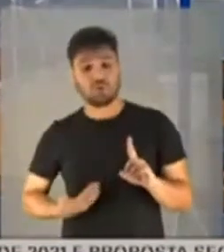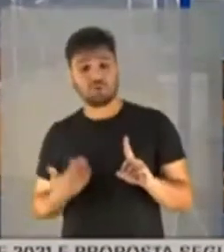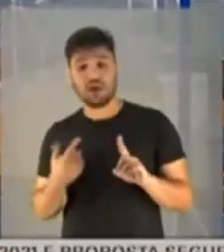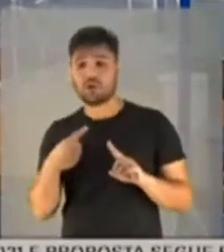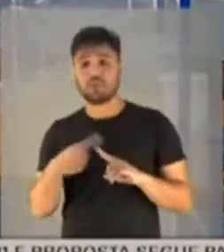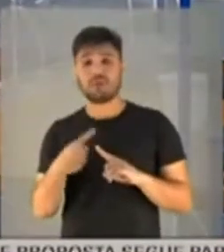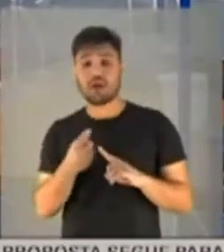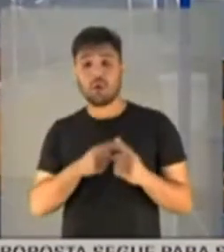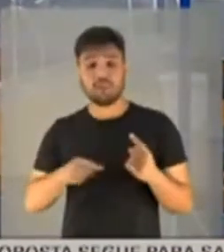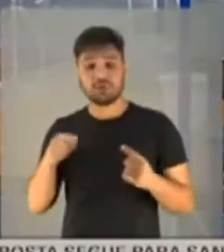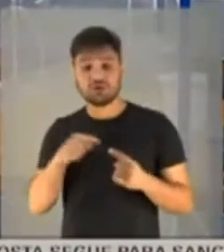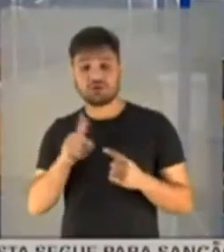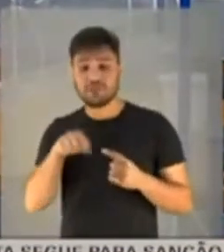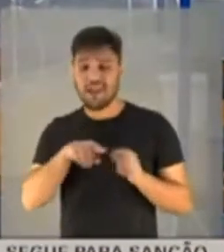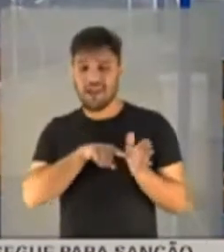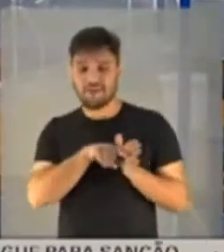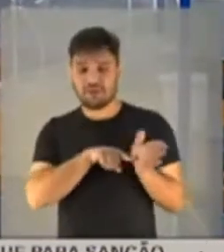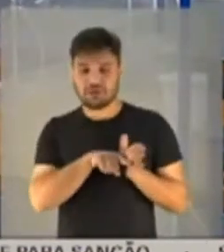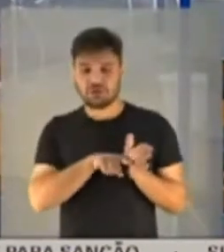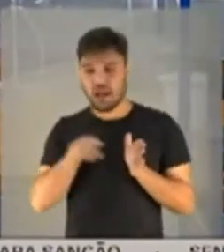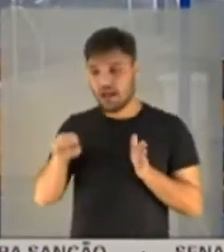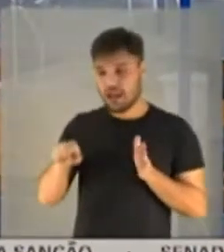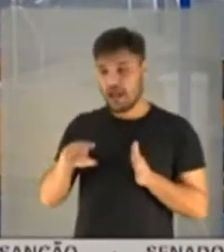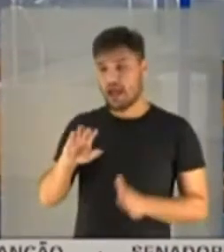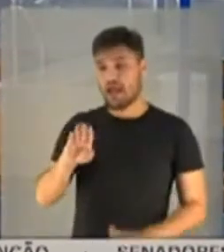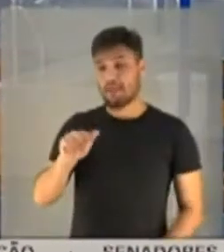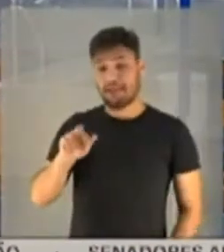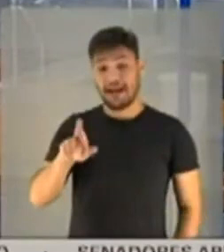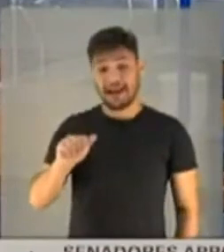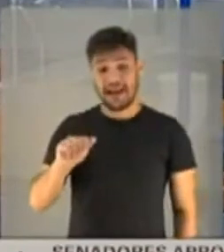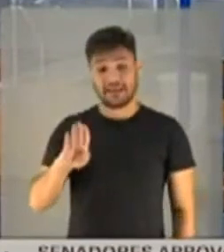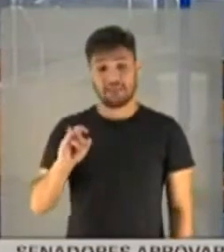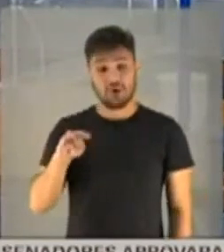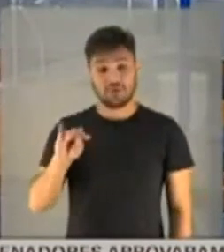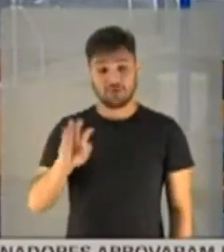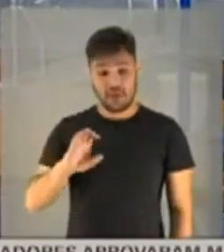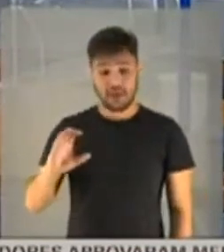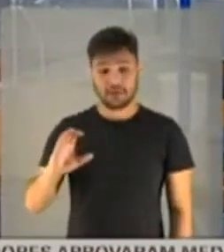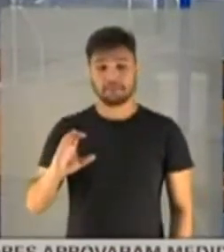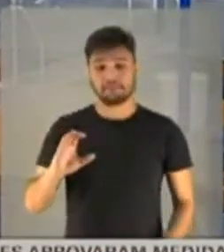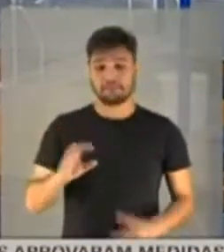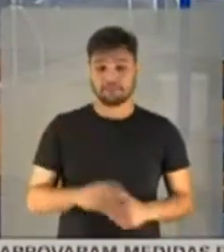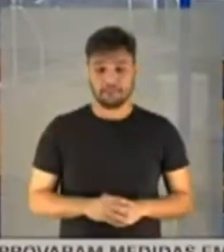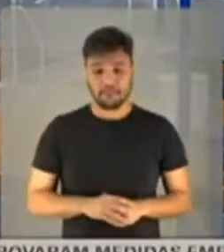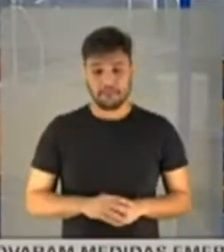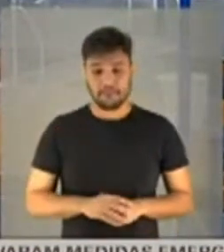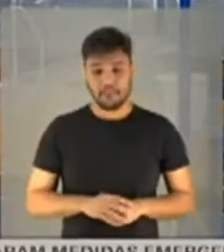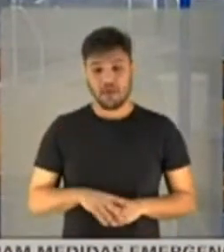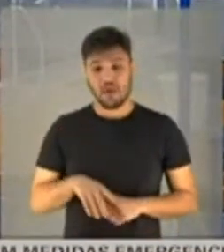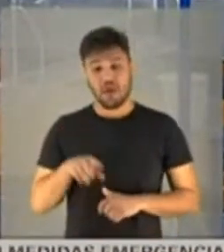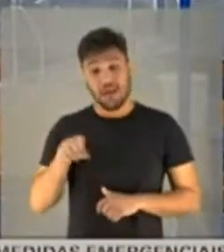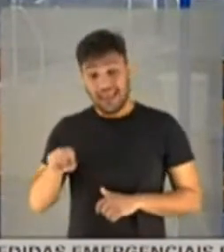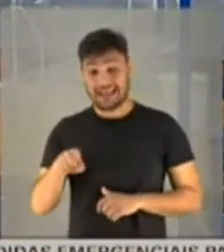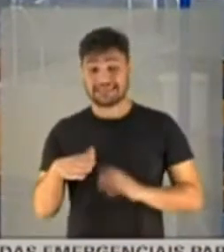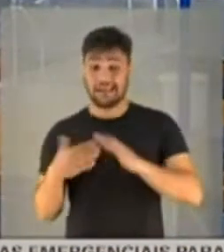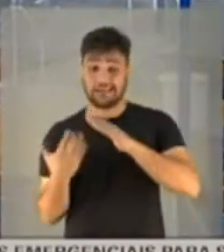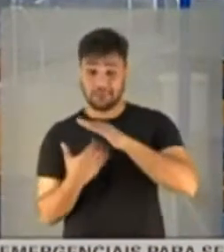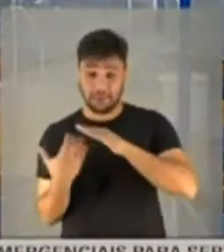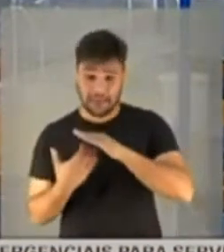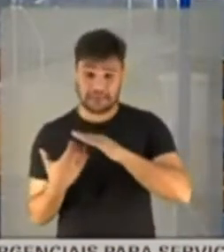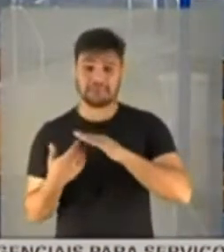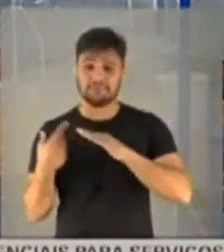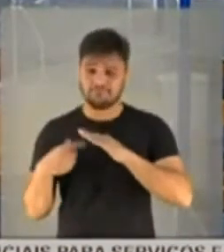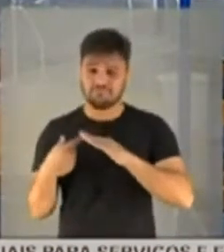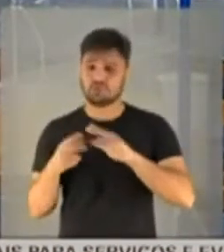se quer investigar, que é esse contrato com a Barac Biotec. E a posição dessa empresa, a